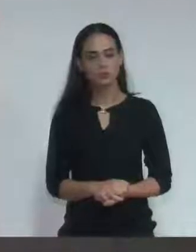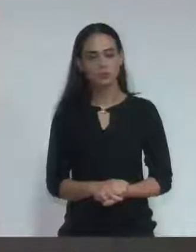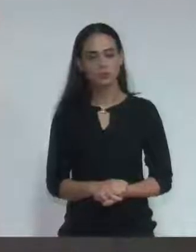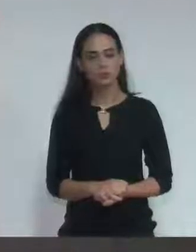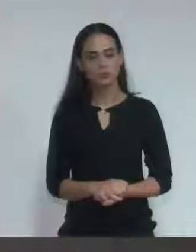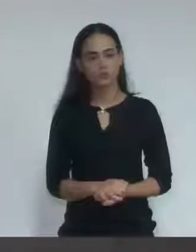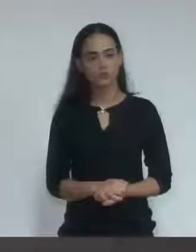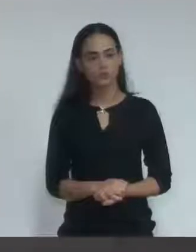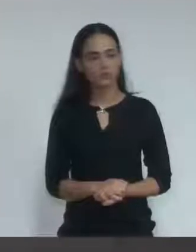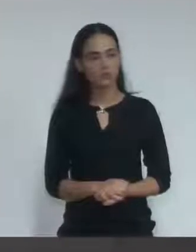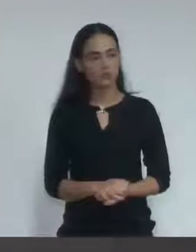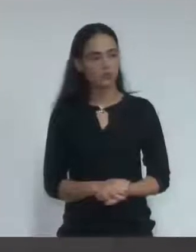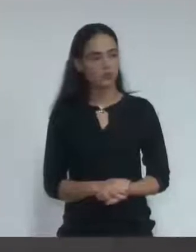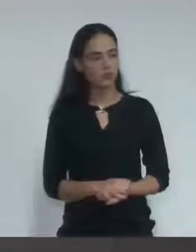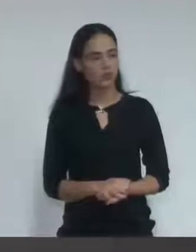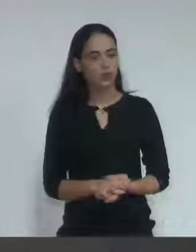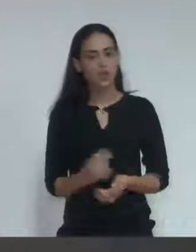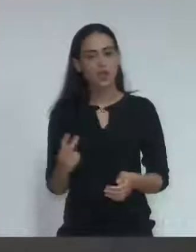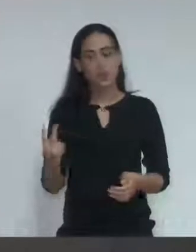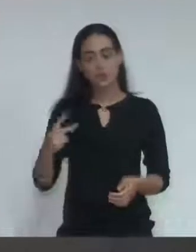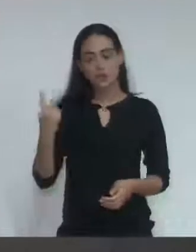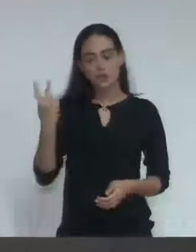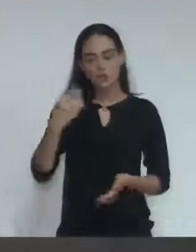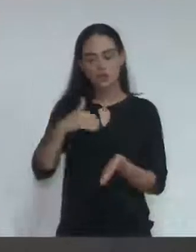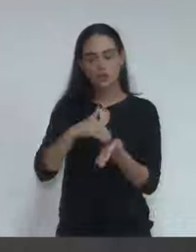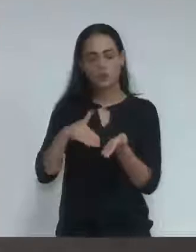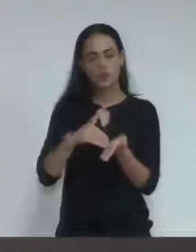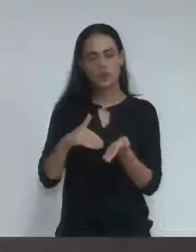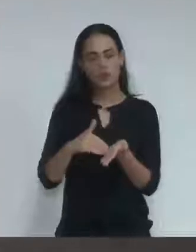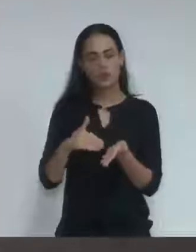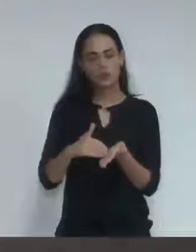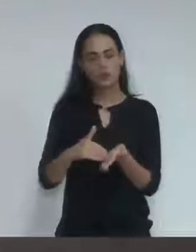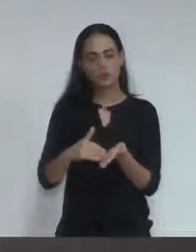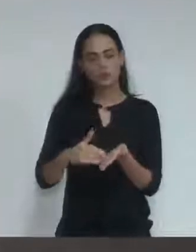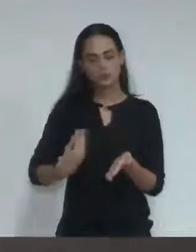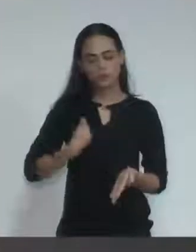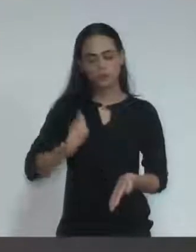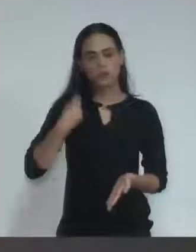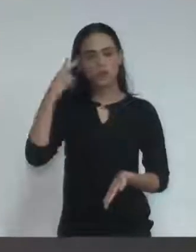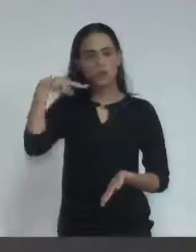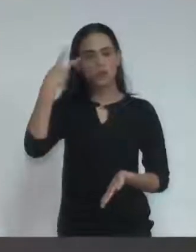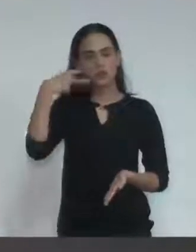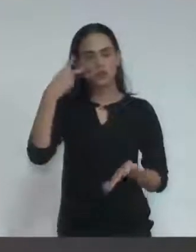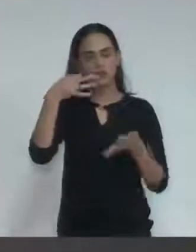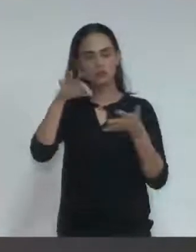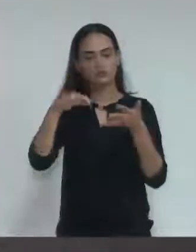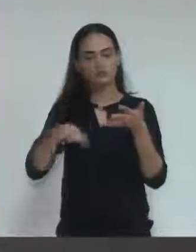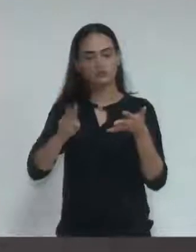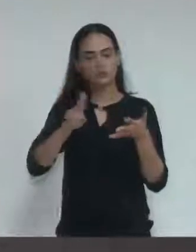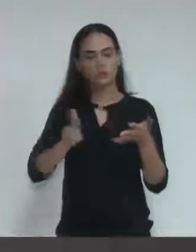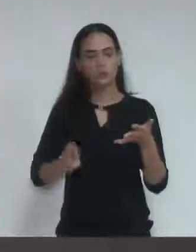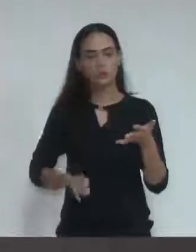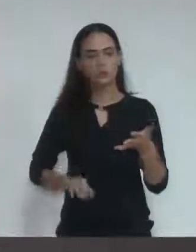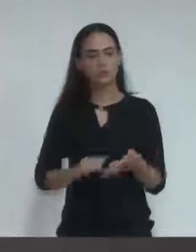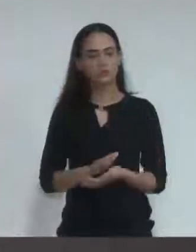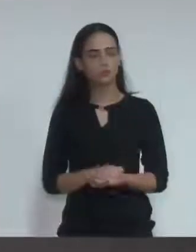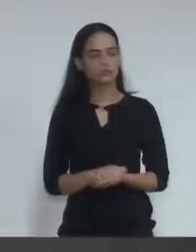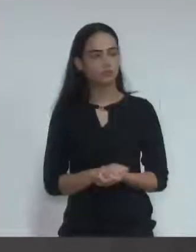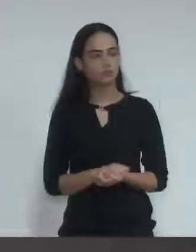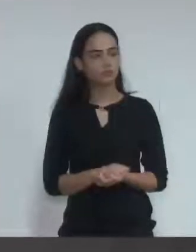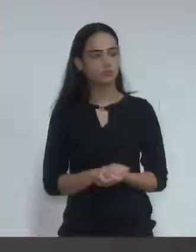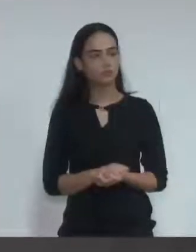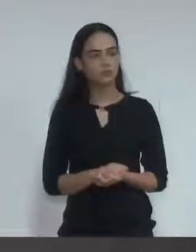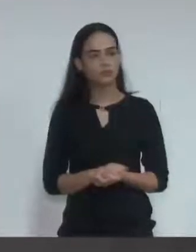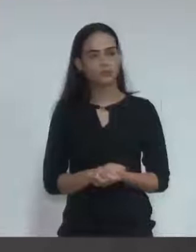Solicito ao segundo secretário que proceda a verificação de presença de vereadores e vereadoras. Vereador Ana Genesini.